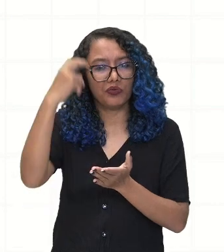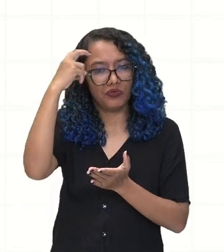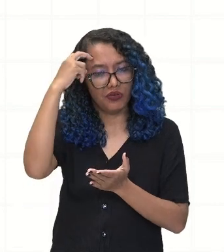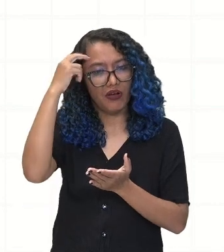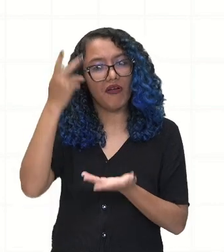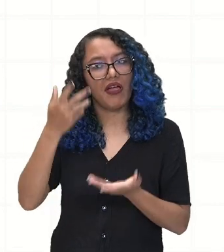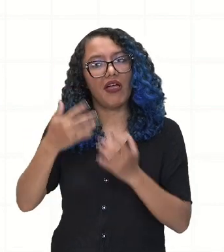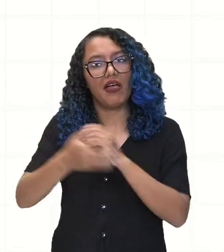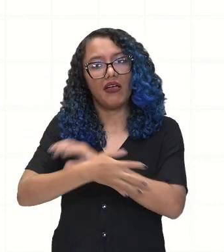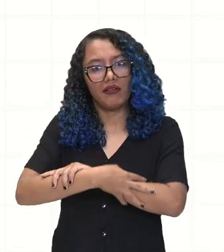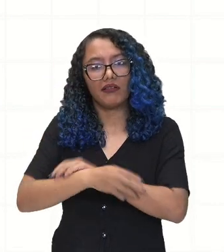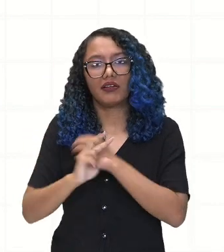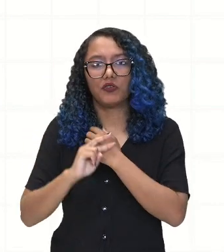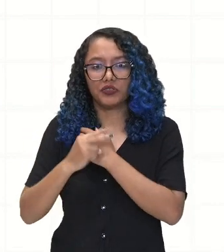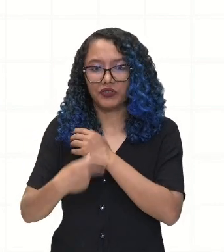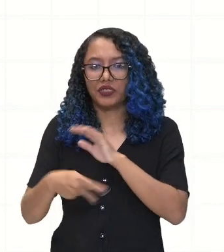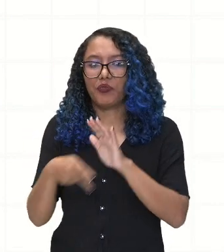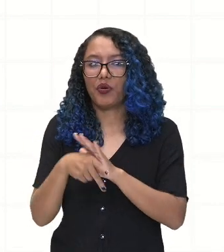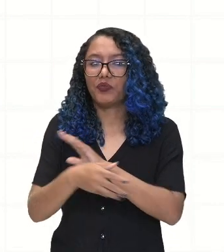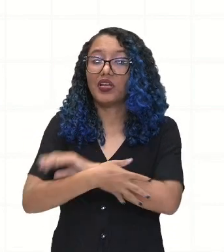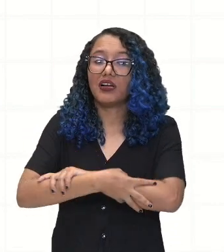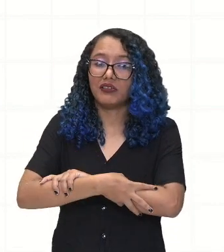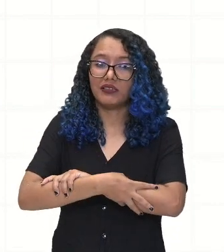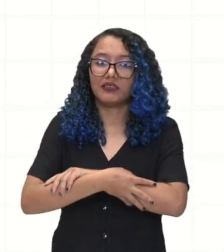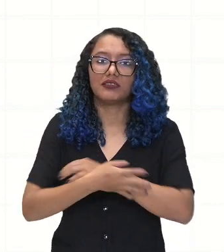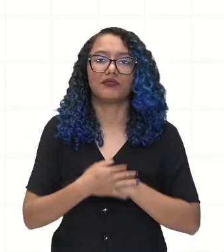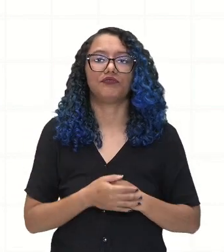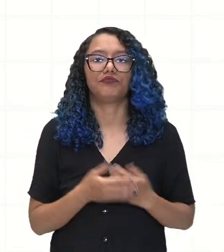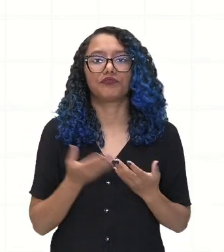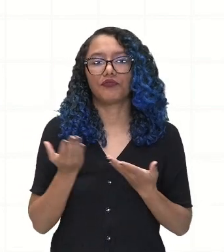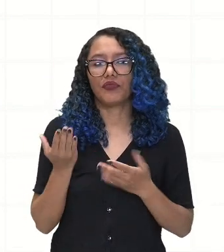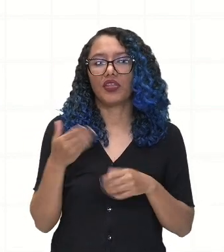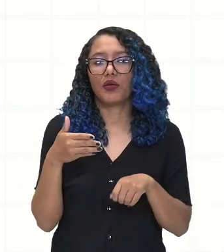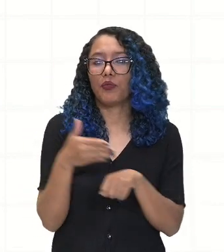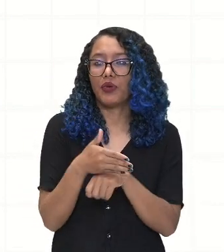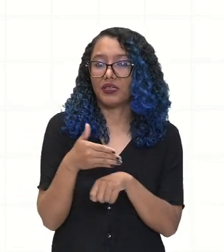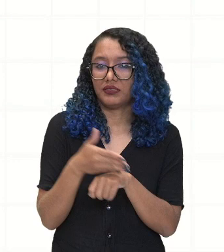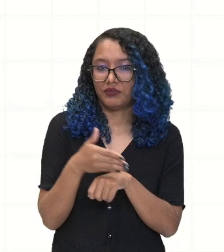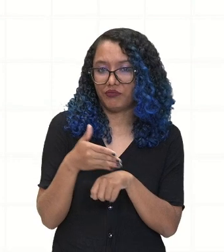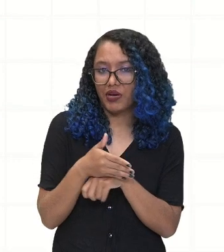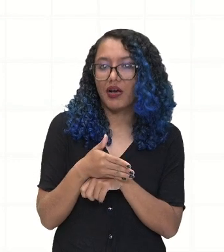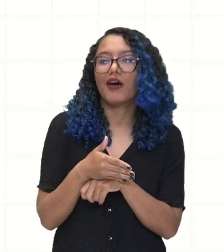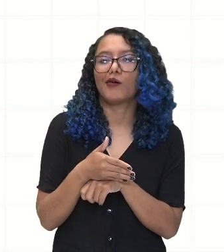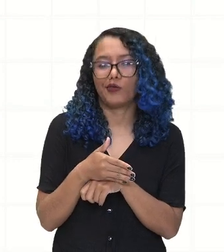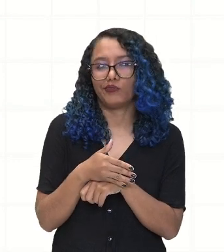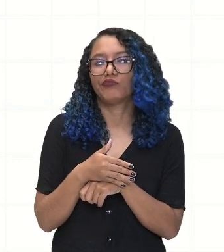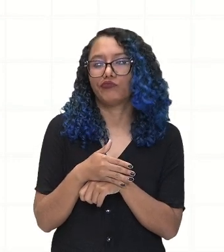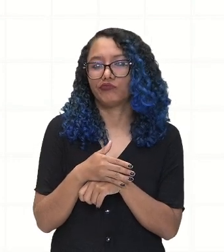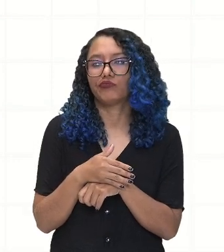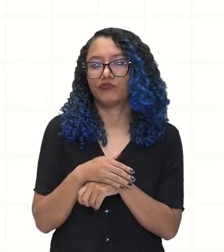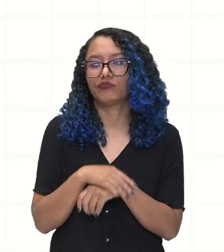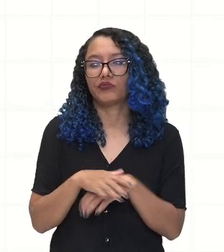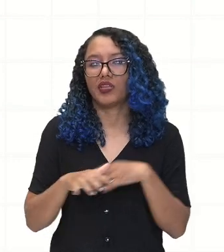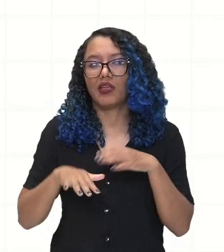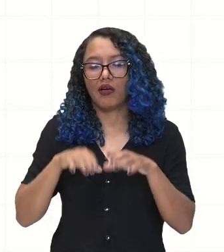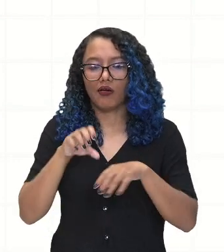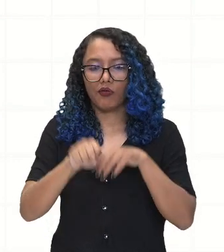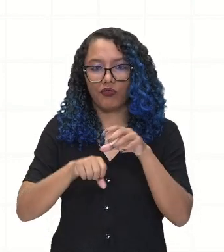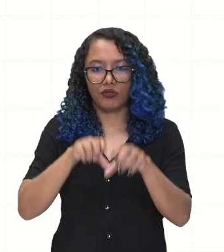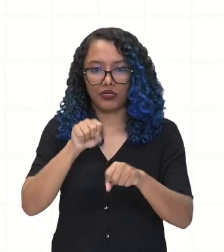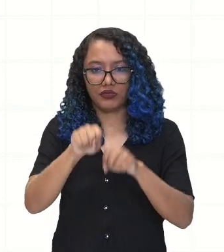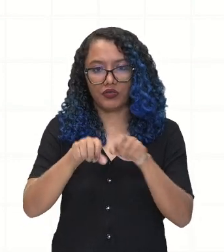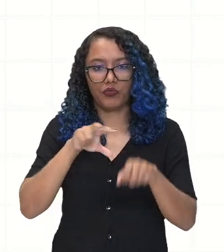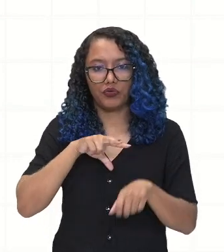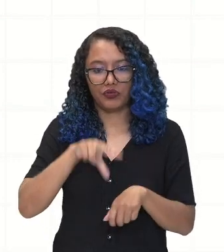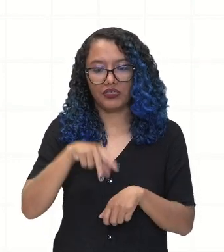e os europeus. Tupiniquins tiveram participação efetiva na colonização portuguesa